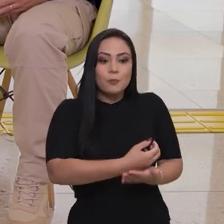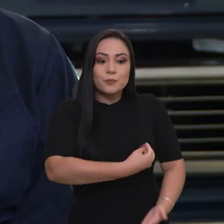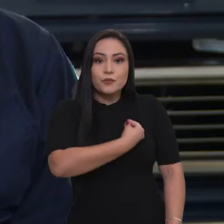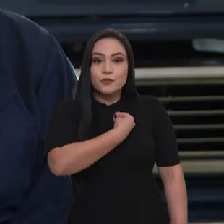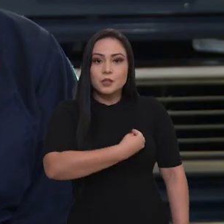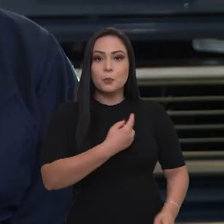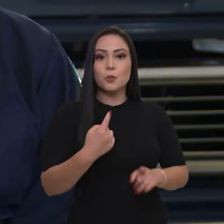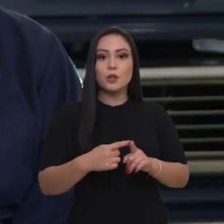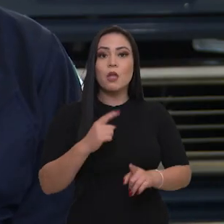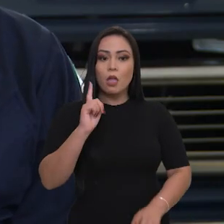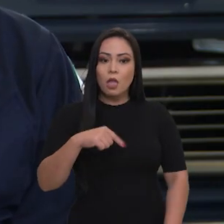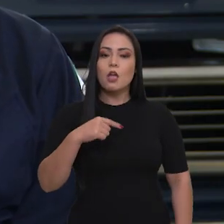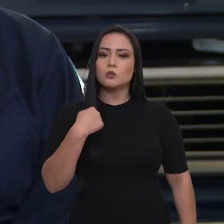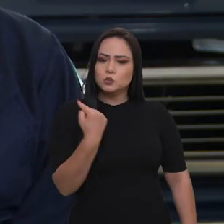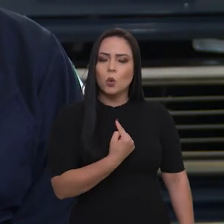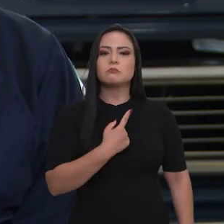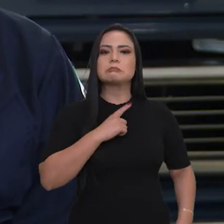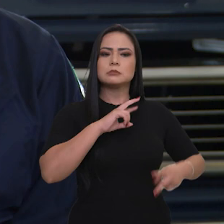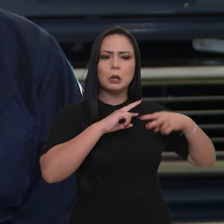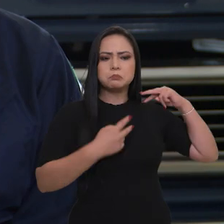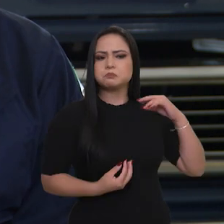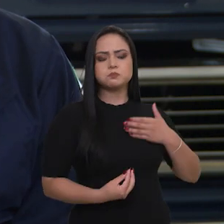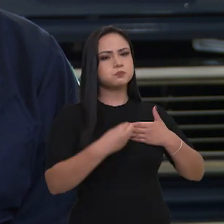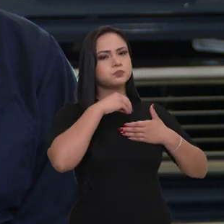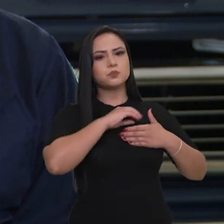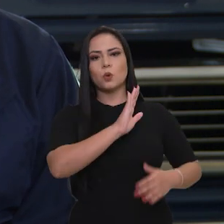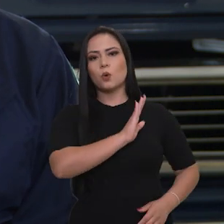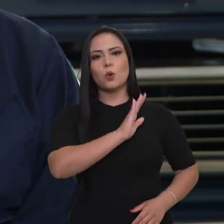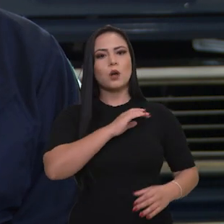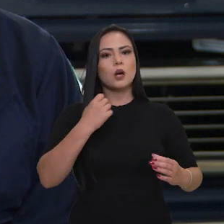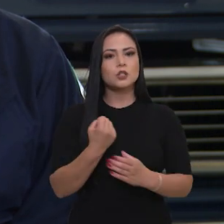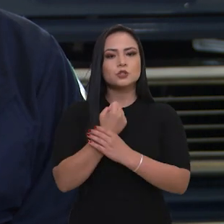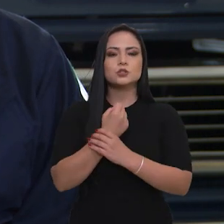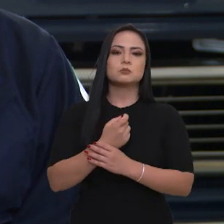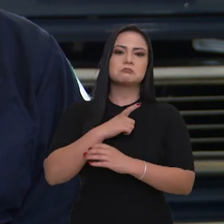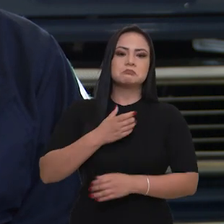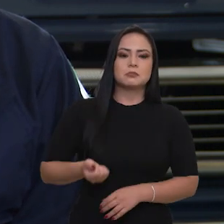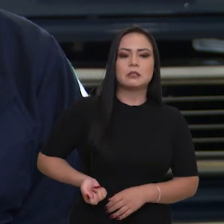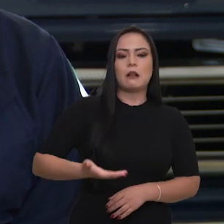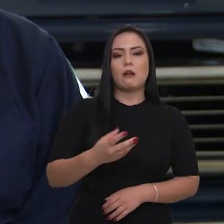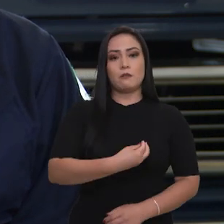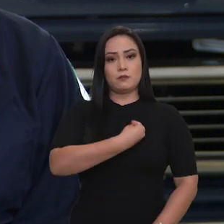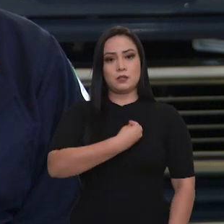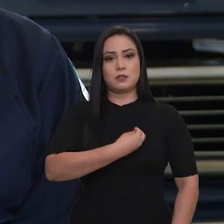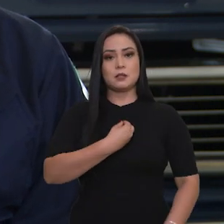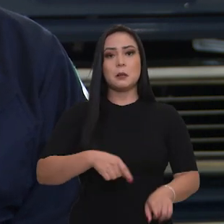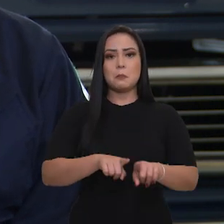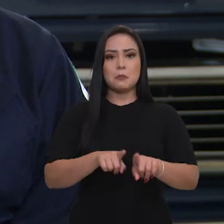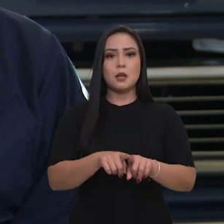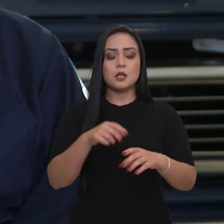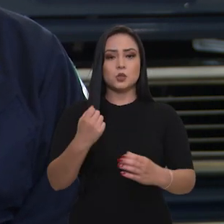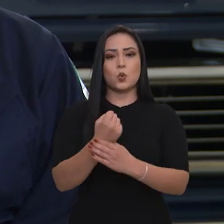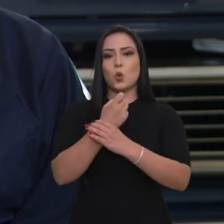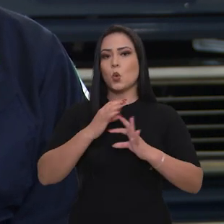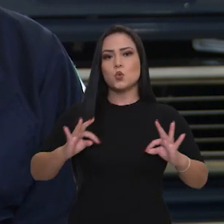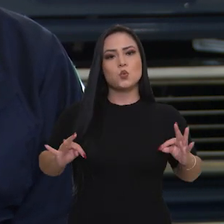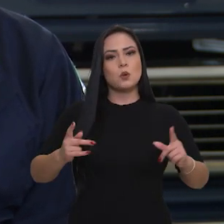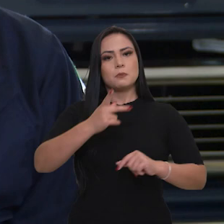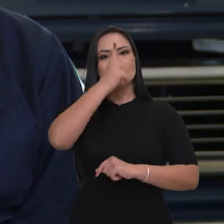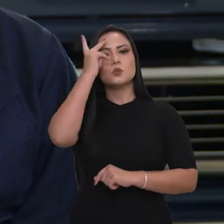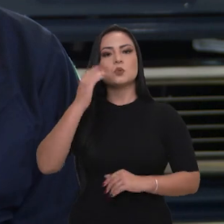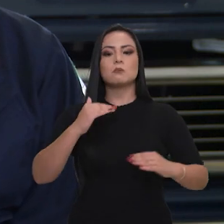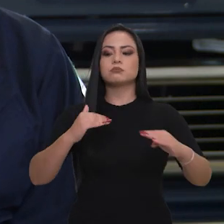vida porque esse é o nosso DNA. Nós nascemos para garantir a segurança da vida e a integridade